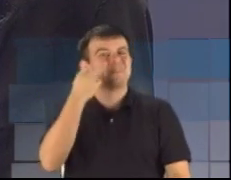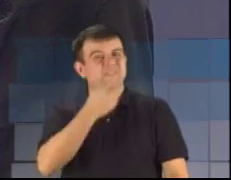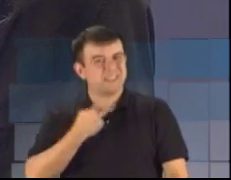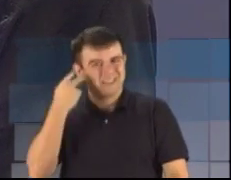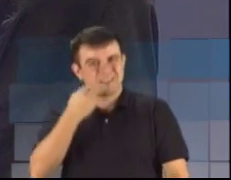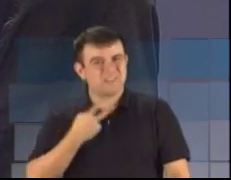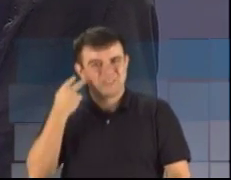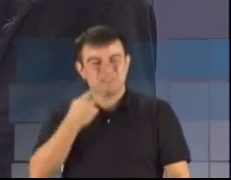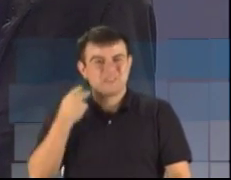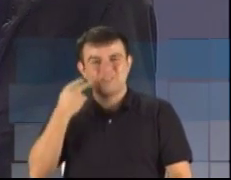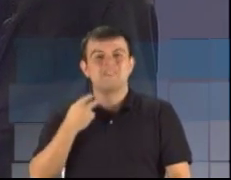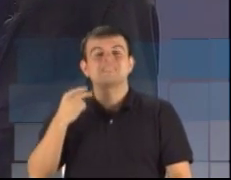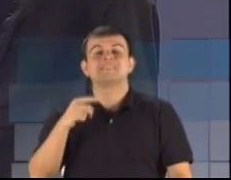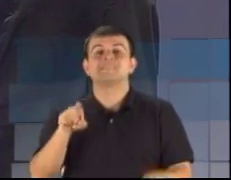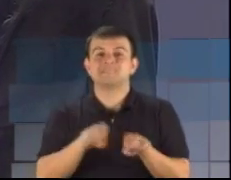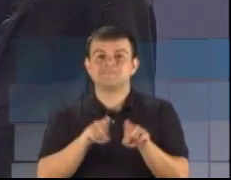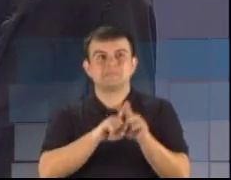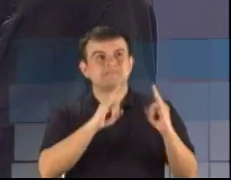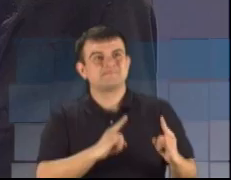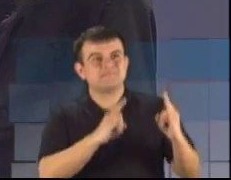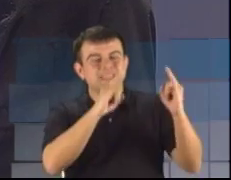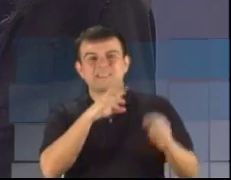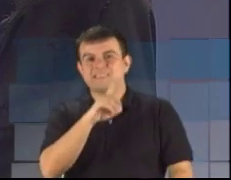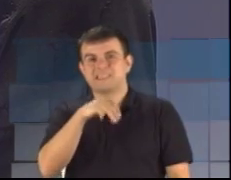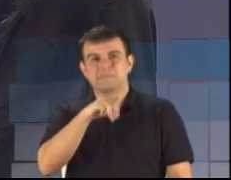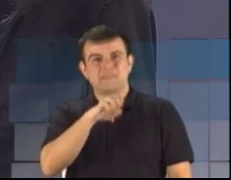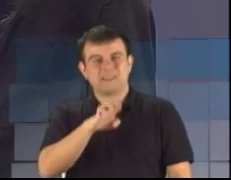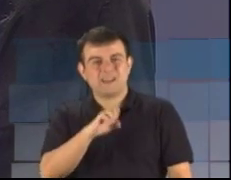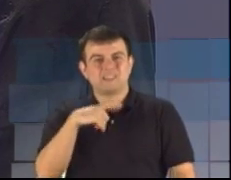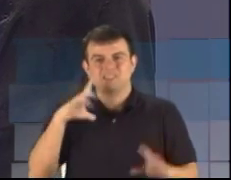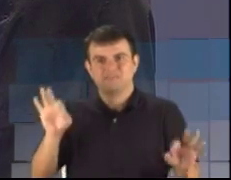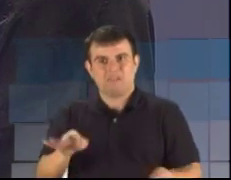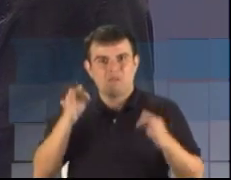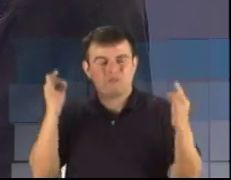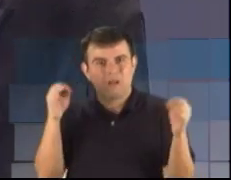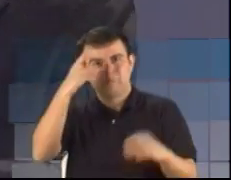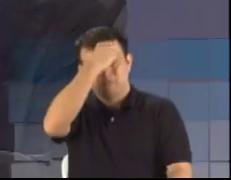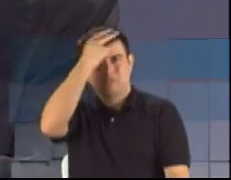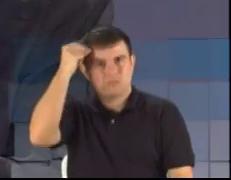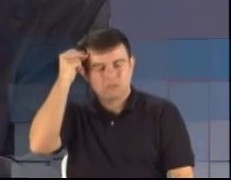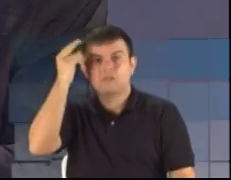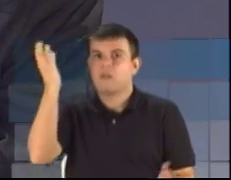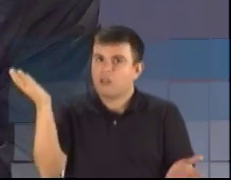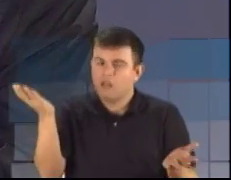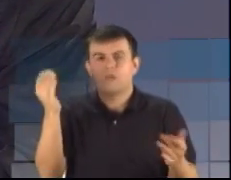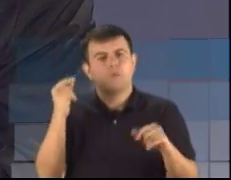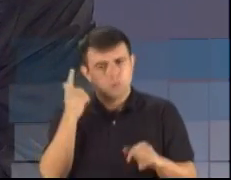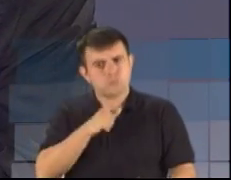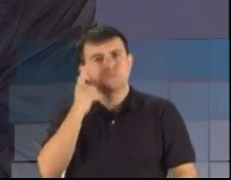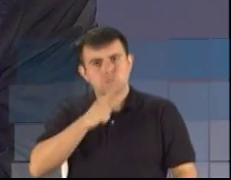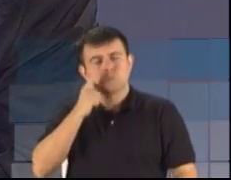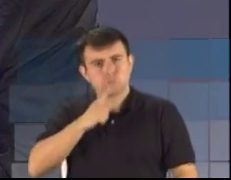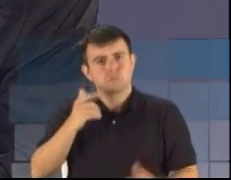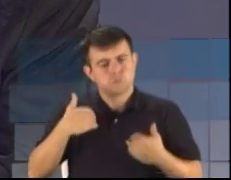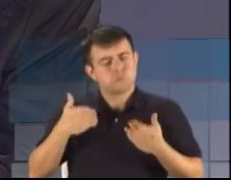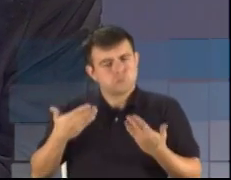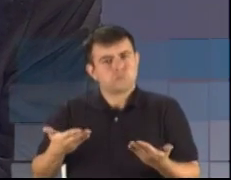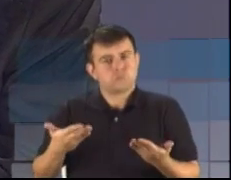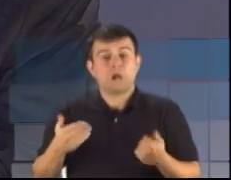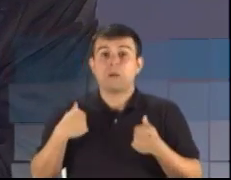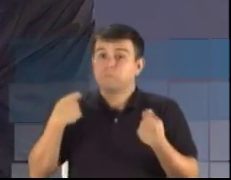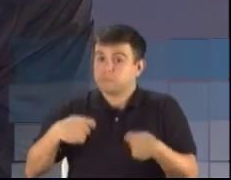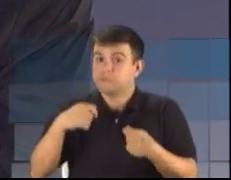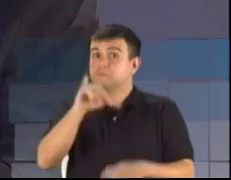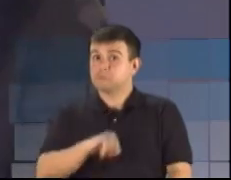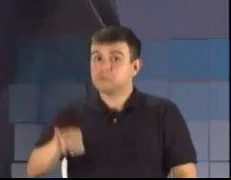empréstimo do DEMAI, para salvar a Prefeitura. Então, eu entendo que gestão tem que ter seriedade. Não adianta a